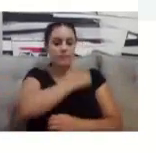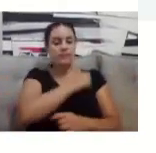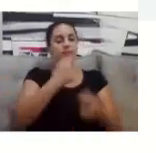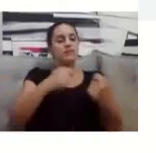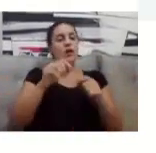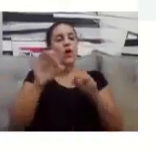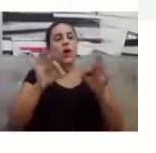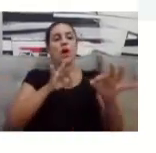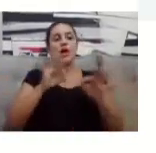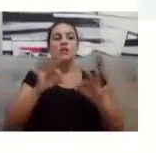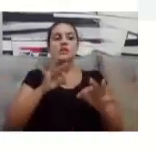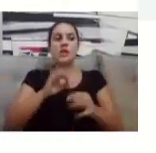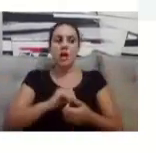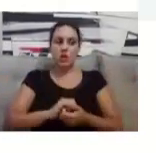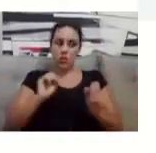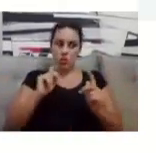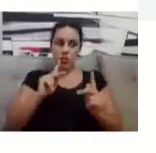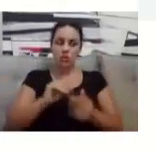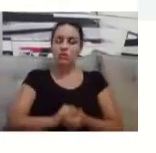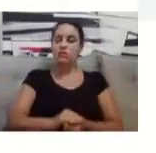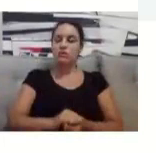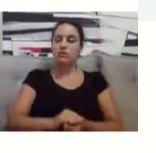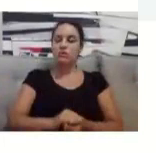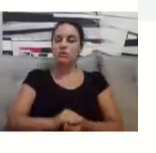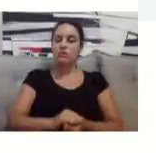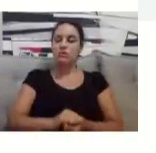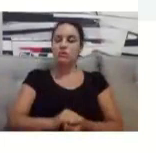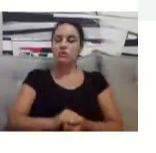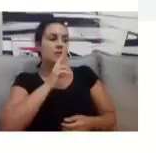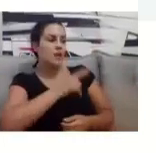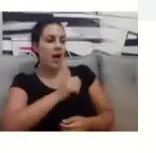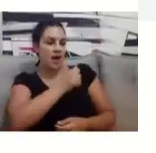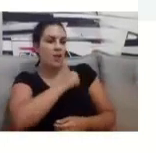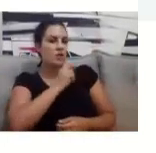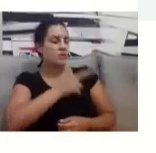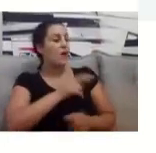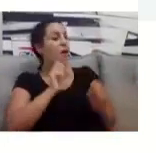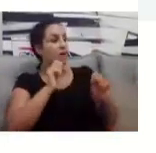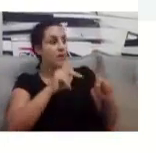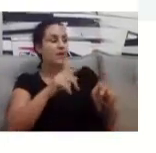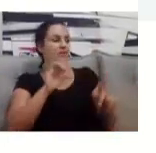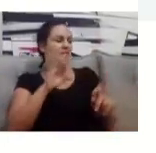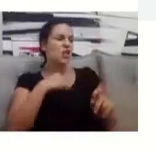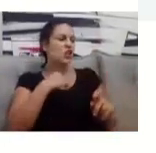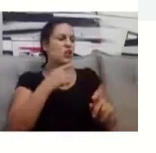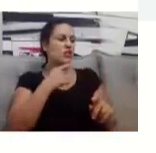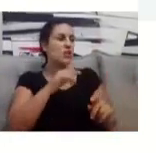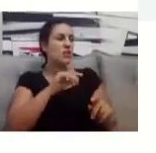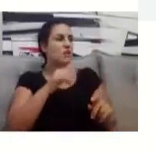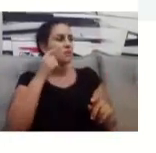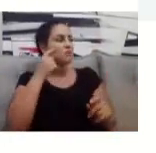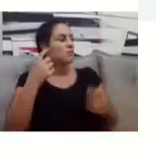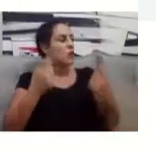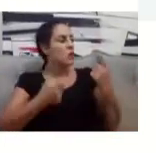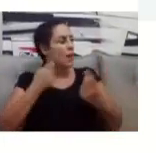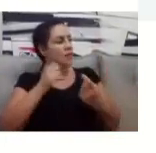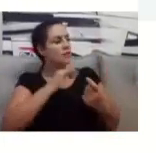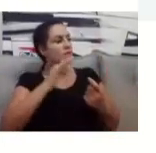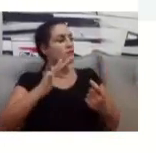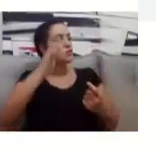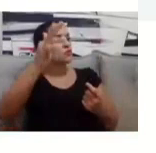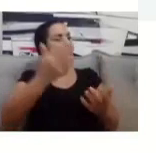Ah, sei. Então, é só essa questão dessa dúvida mesmo para saber, assim que voltar, retornar, né? Tudo de forma presencial, né?